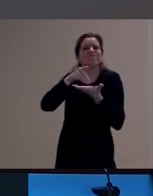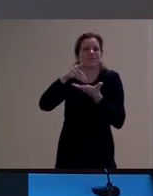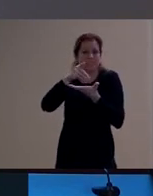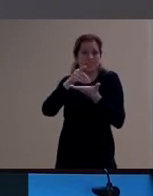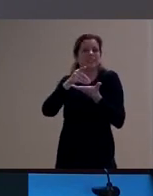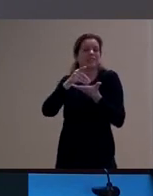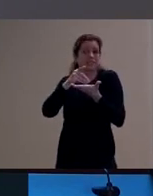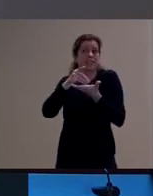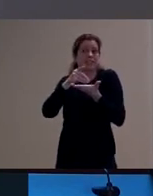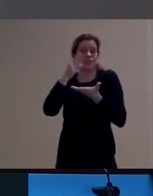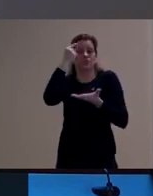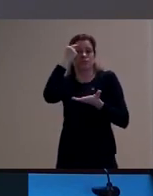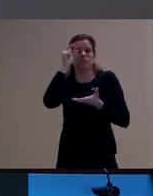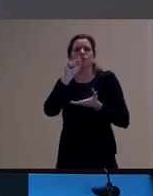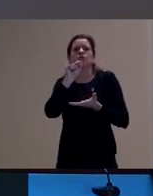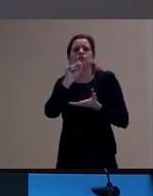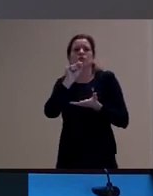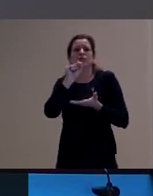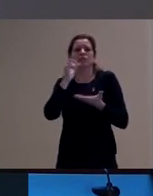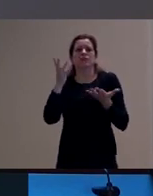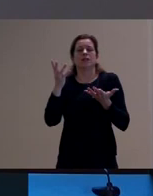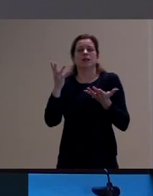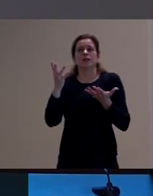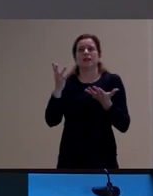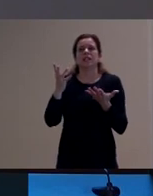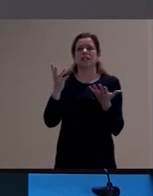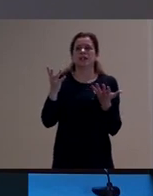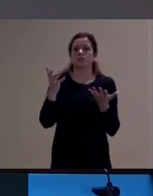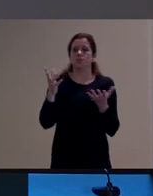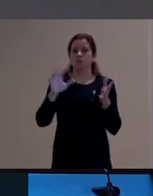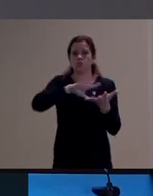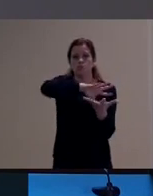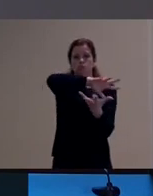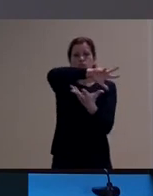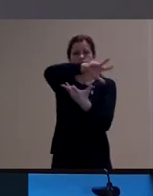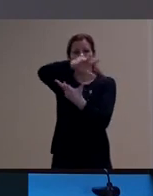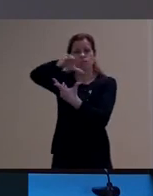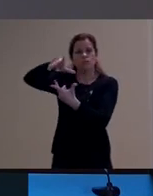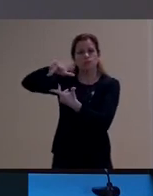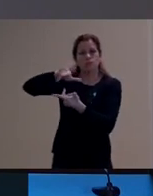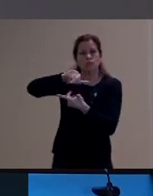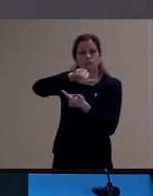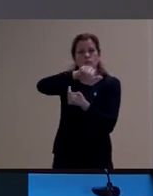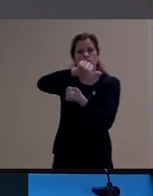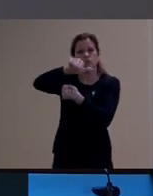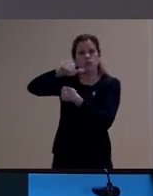sobretudo pelo movimento que elas fazem de apropriação do mundo, que é